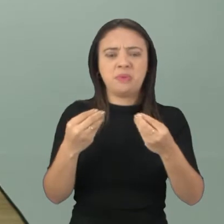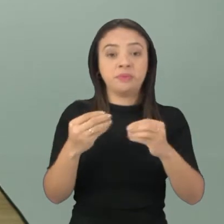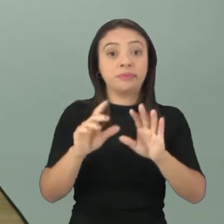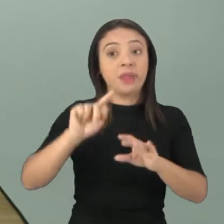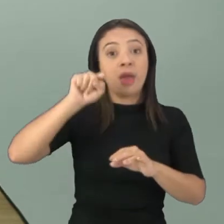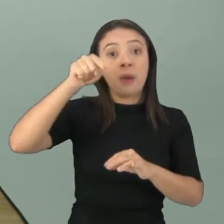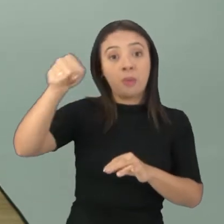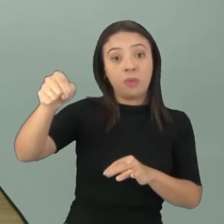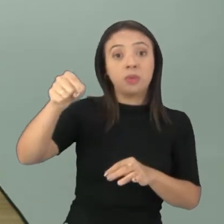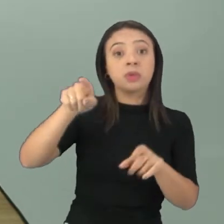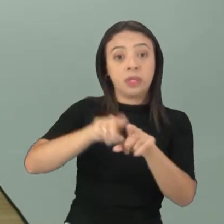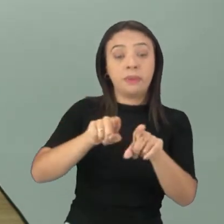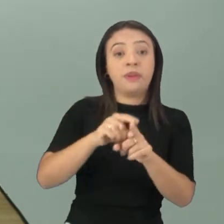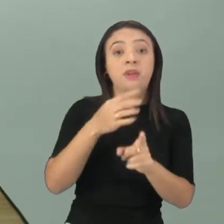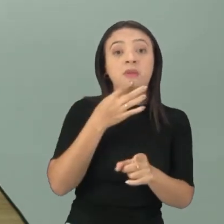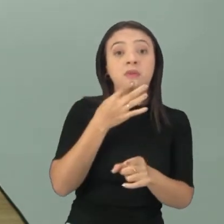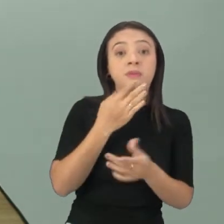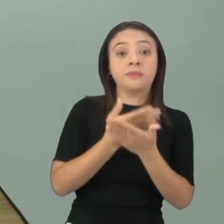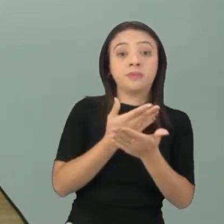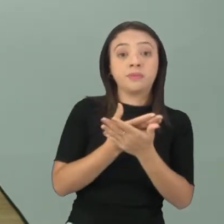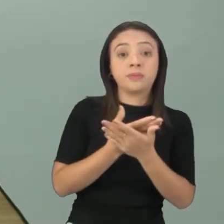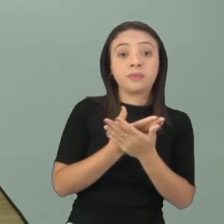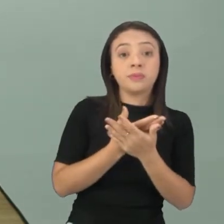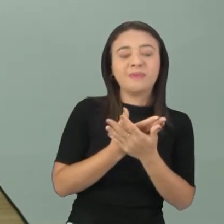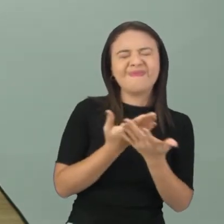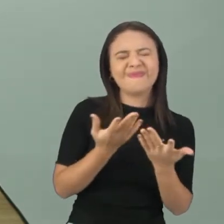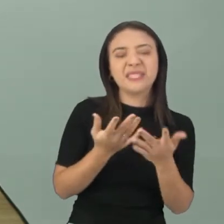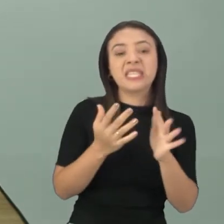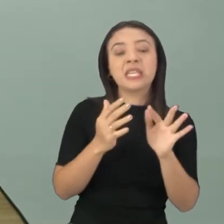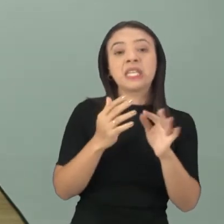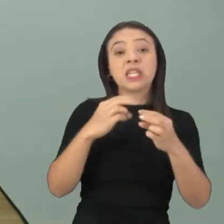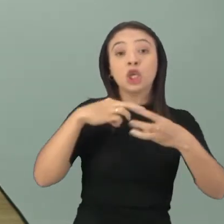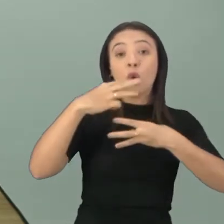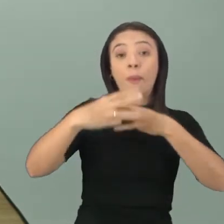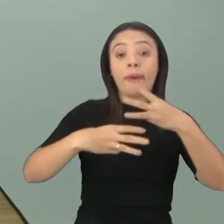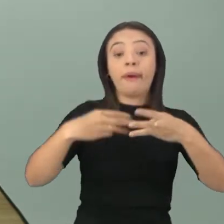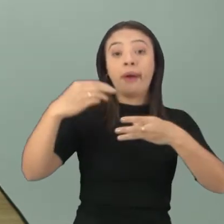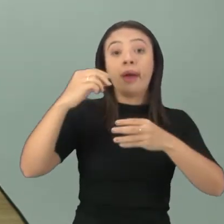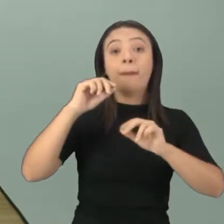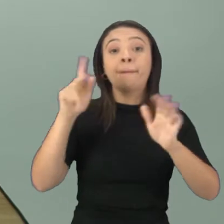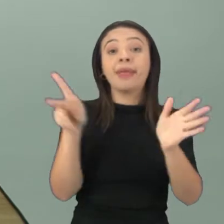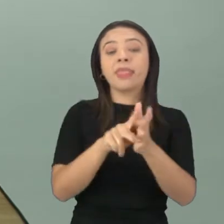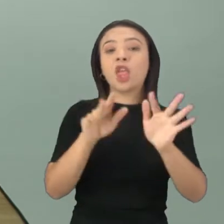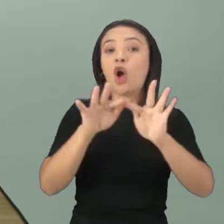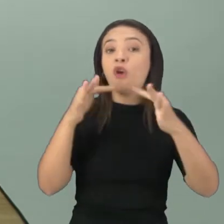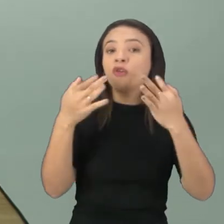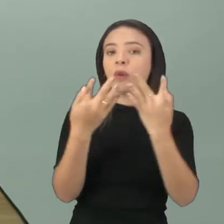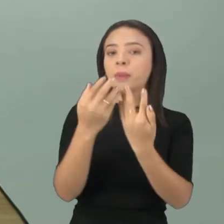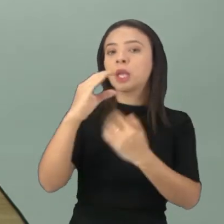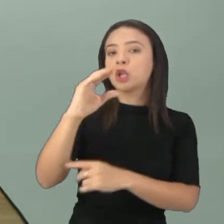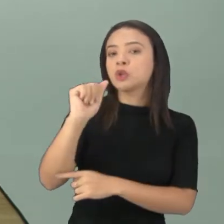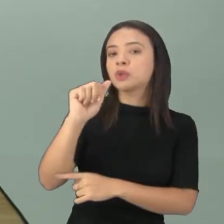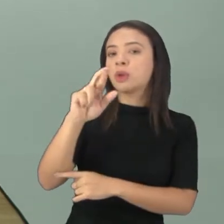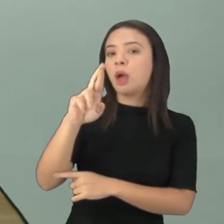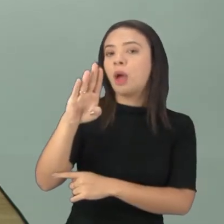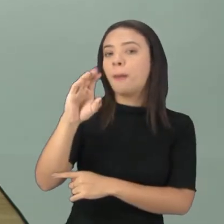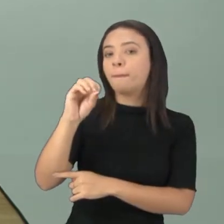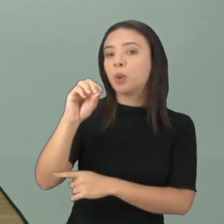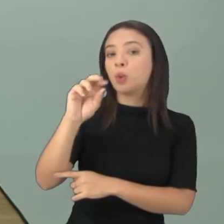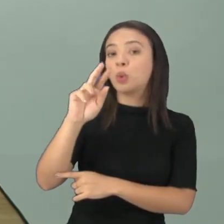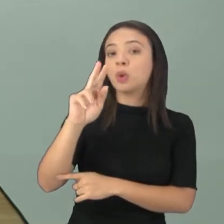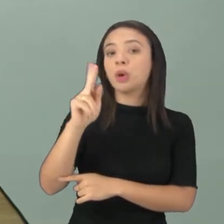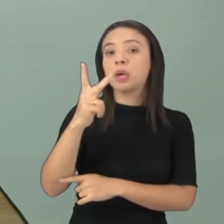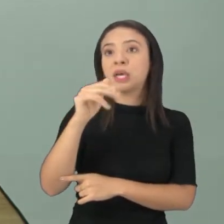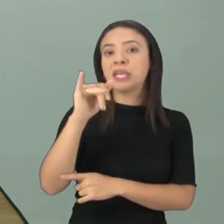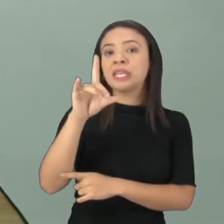frente a gente vai ver que o macarrão, ele entra numa família ali, que é a família dos carboidratos, que gera muita